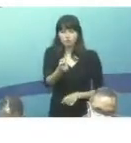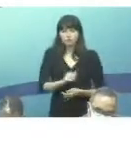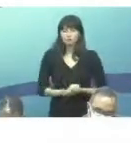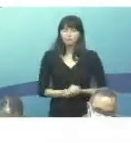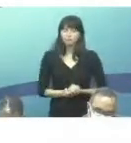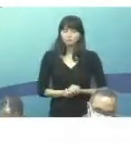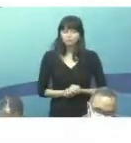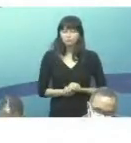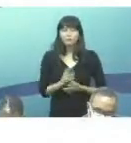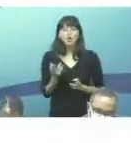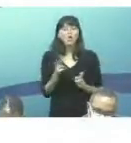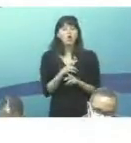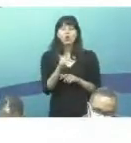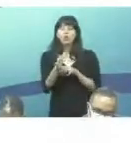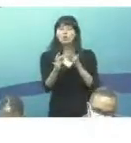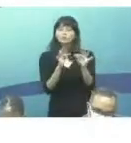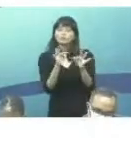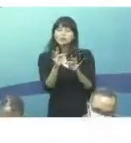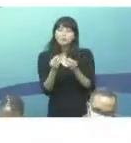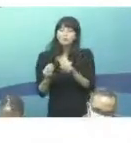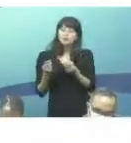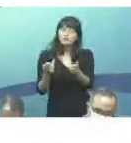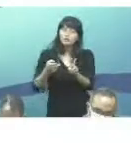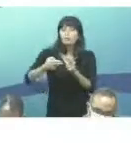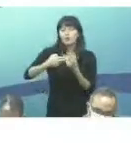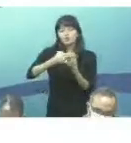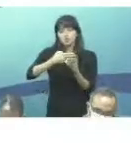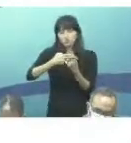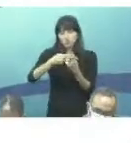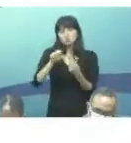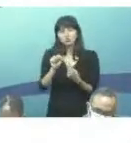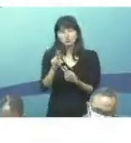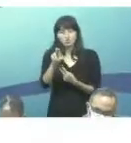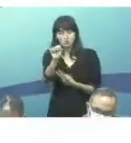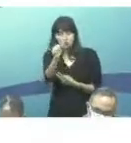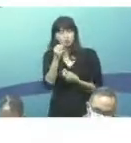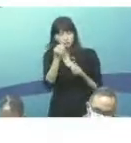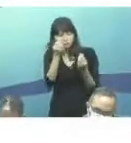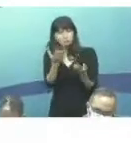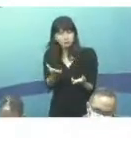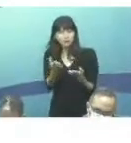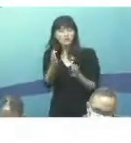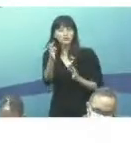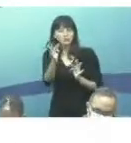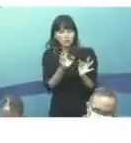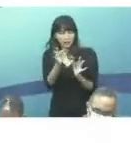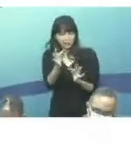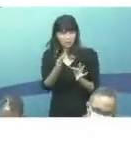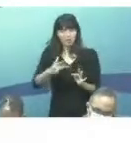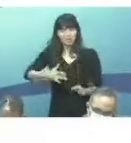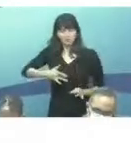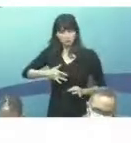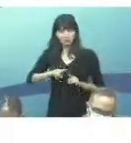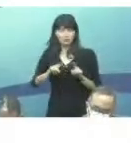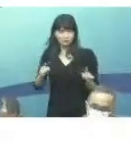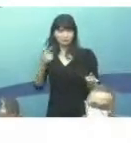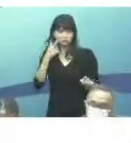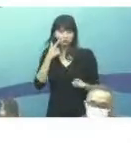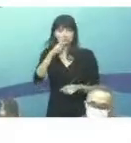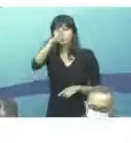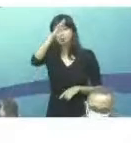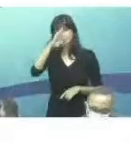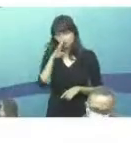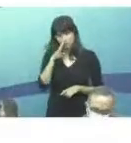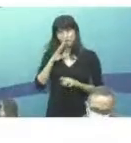relação ao tratamento oferecido pelo SUS, o nosso SUS oferece o tratamento para tuberculose de maneira absolutamente gratuita